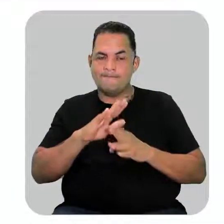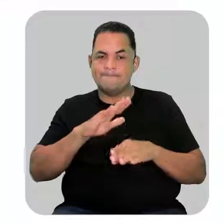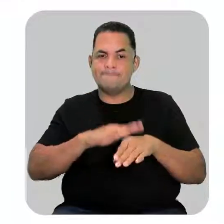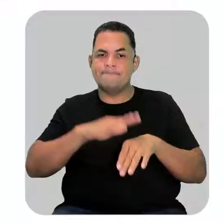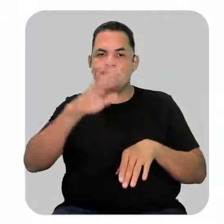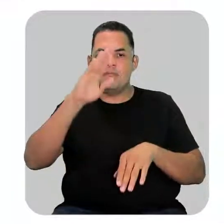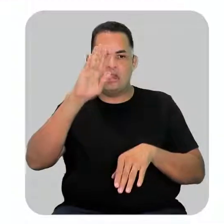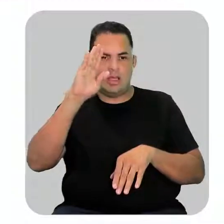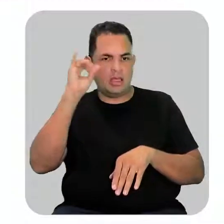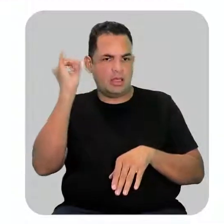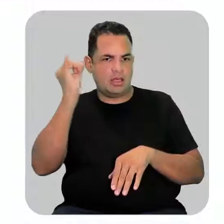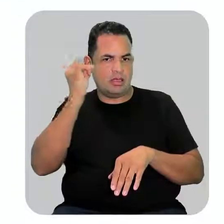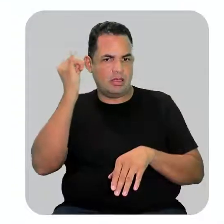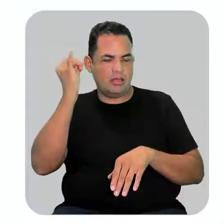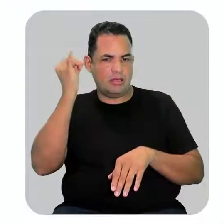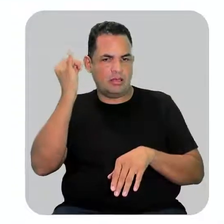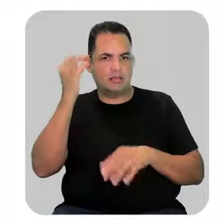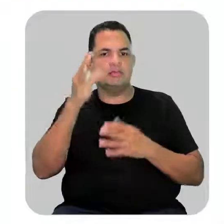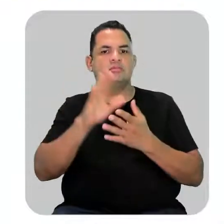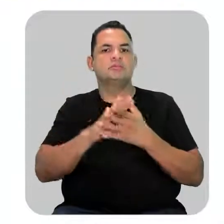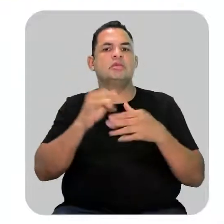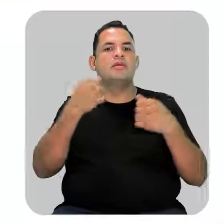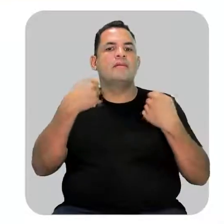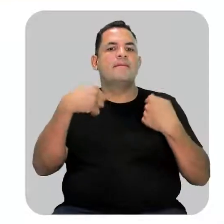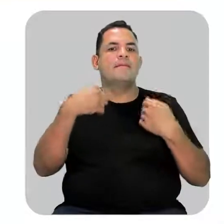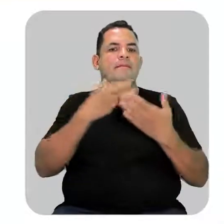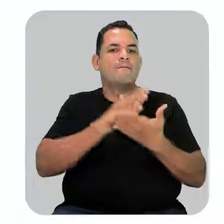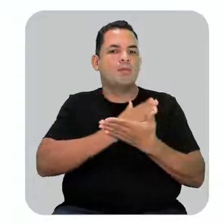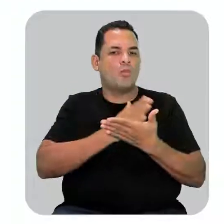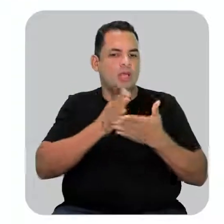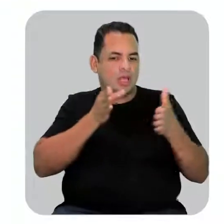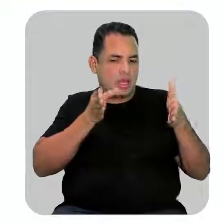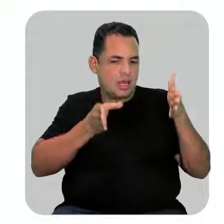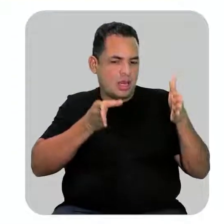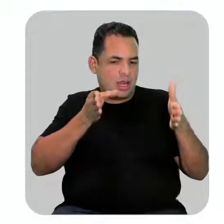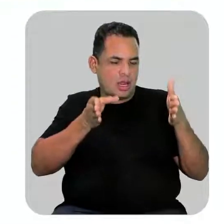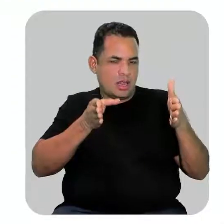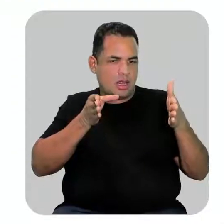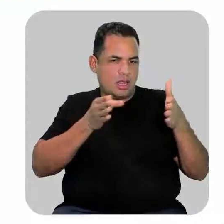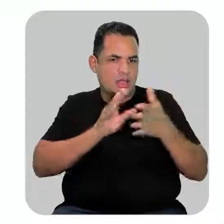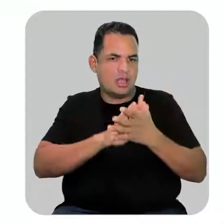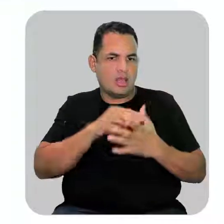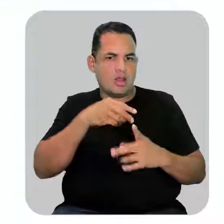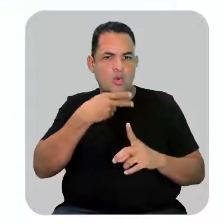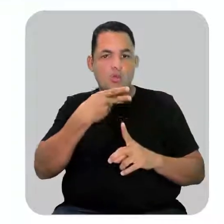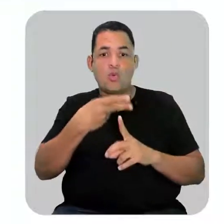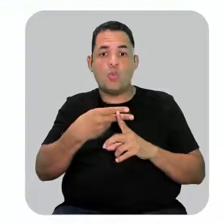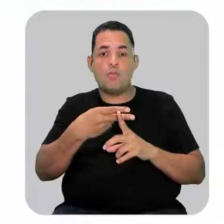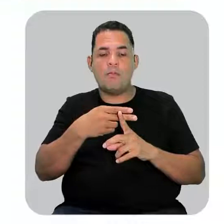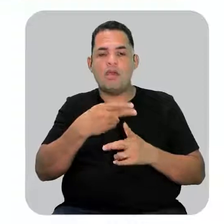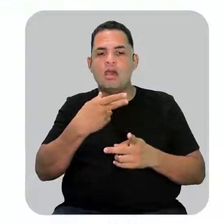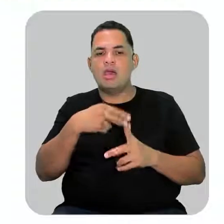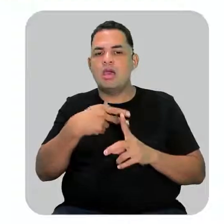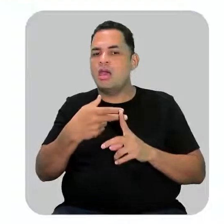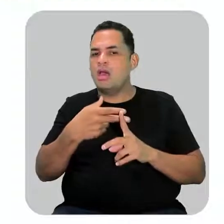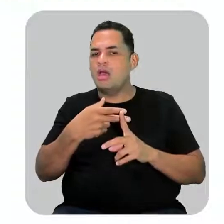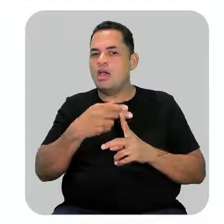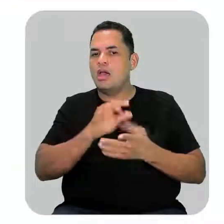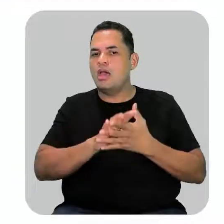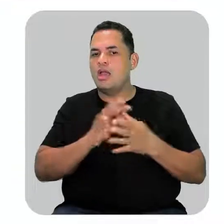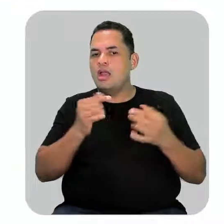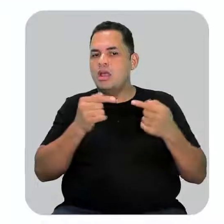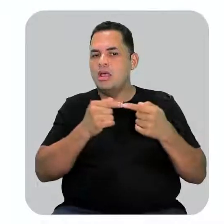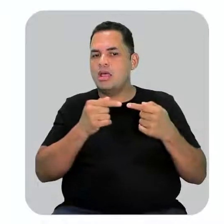obrigatoriamente eu vou começar pela extremidade que seja mais próxima da dupla ligação. Então olha só esse exemplo.